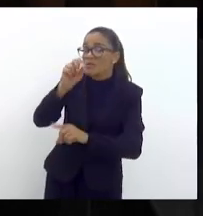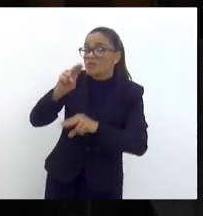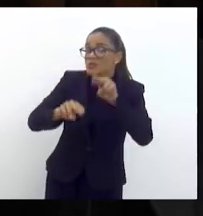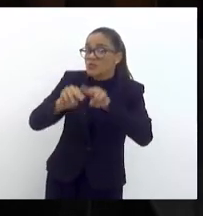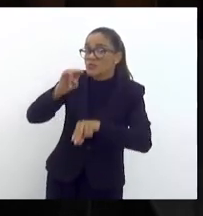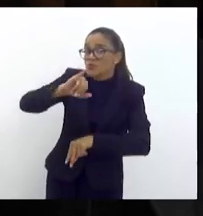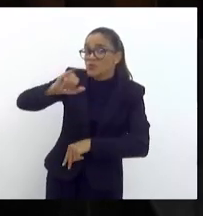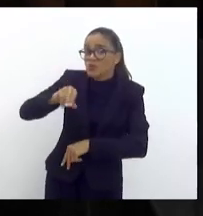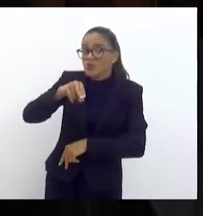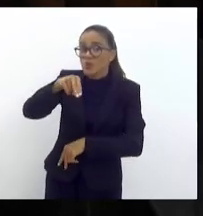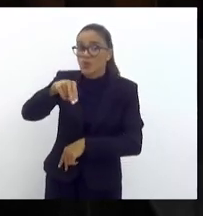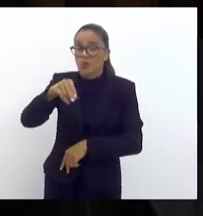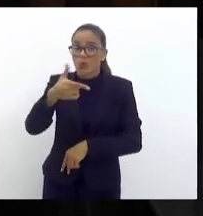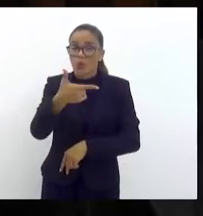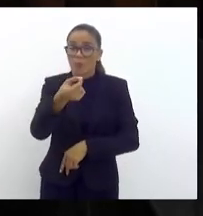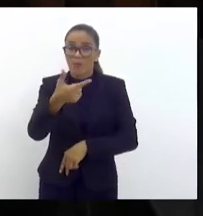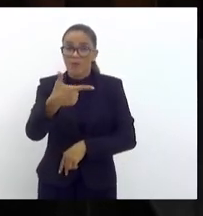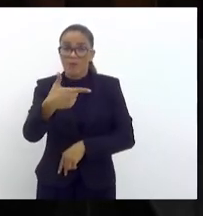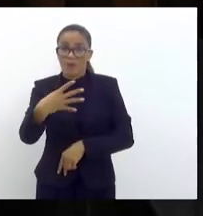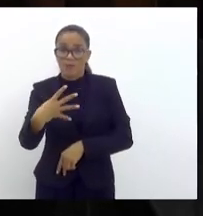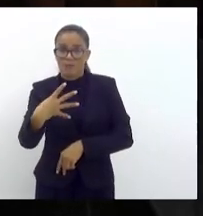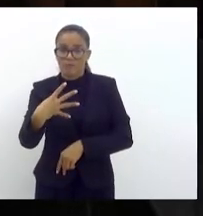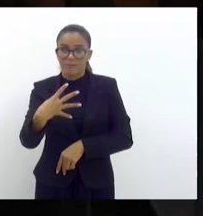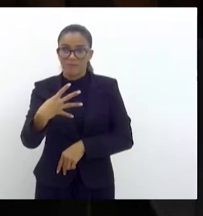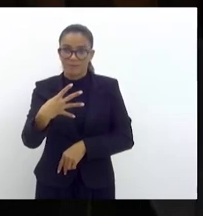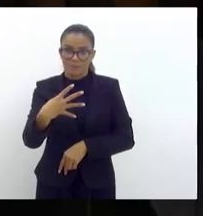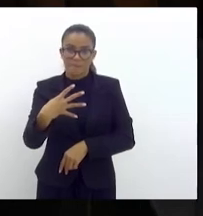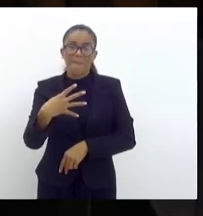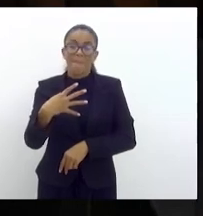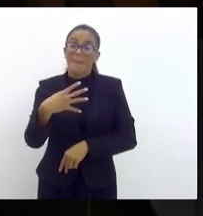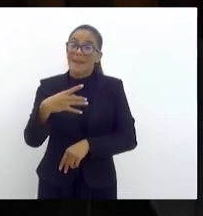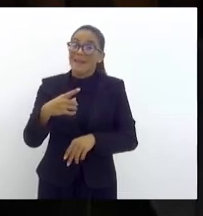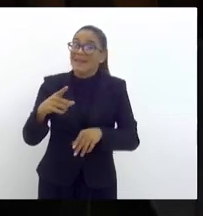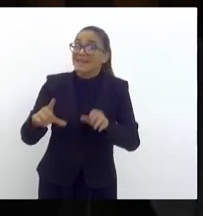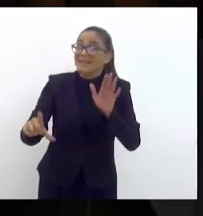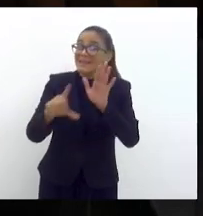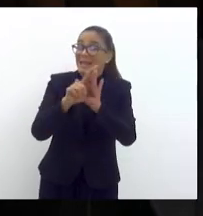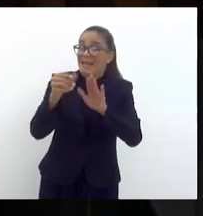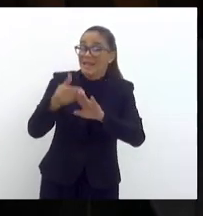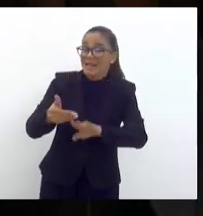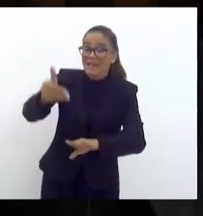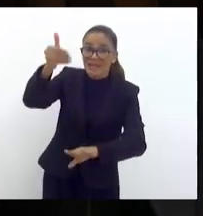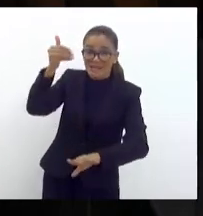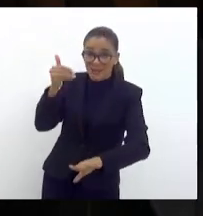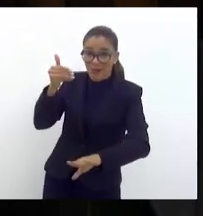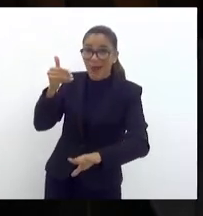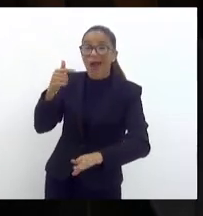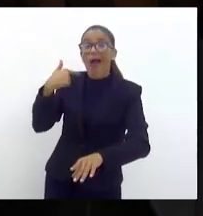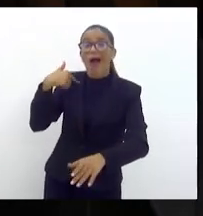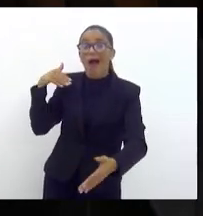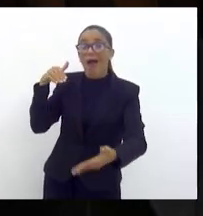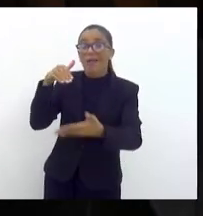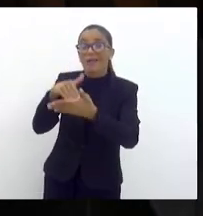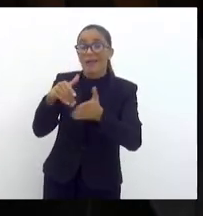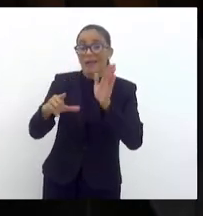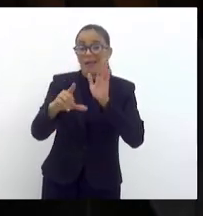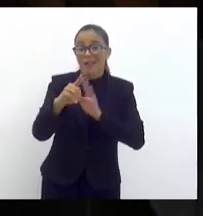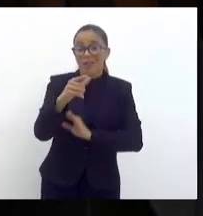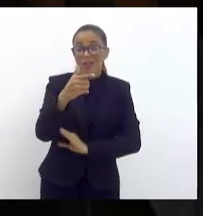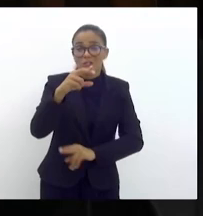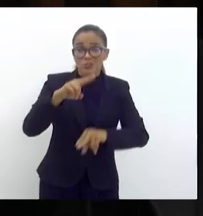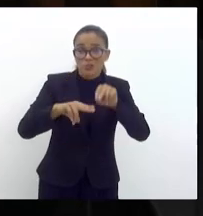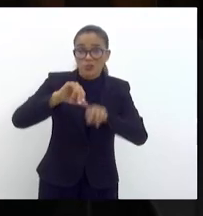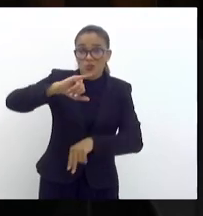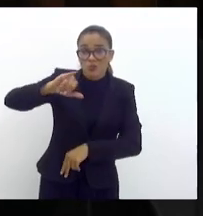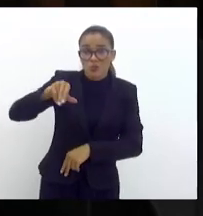2024. Isso se jogou lá, na legislatura passada, para junho de 2024, para ter